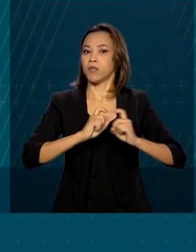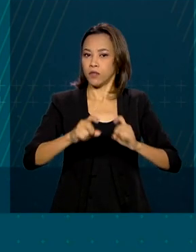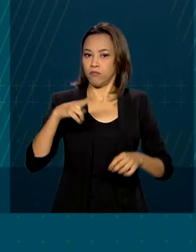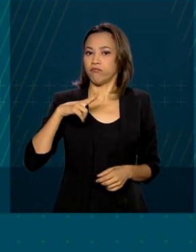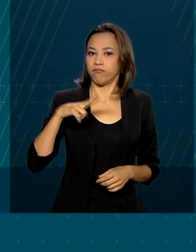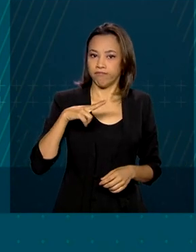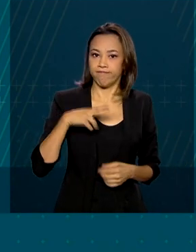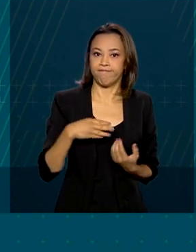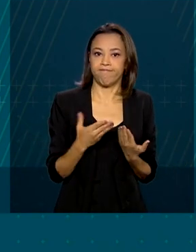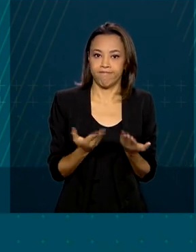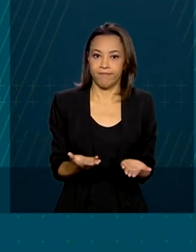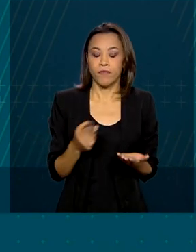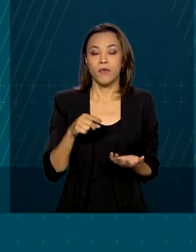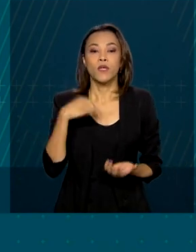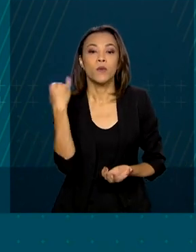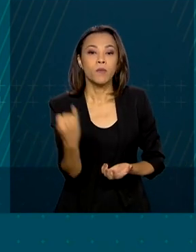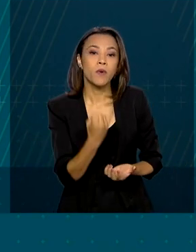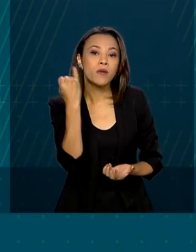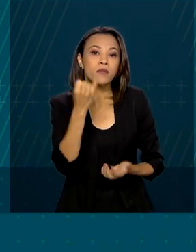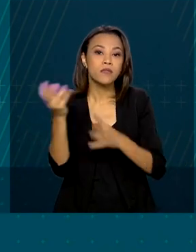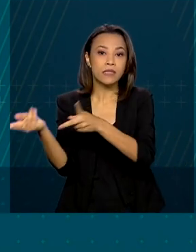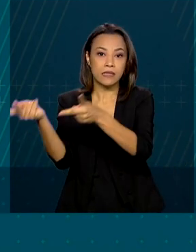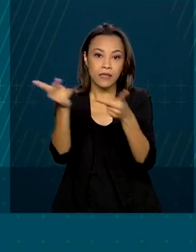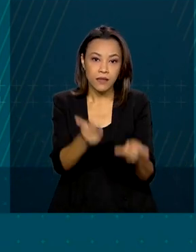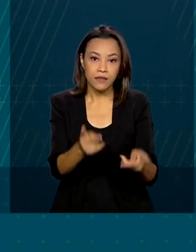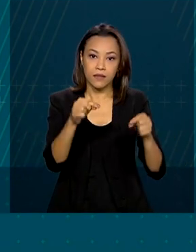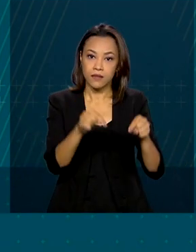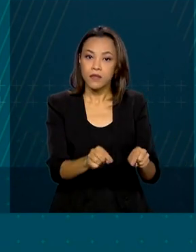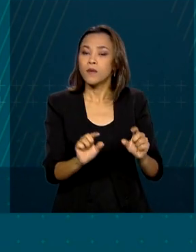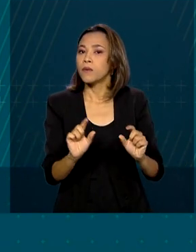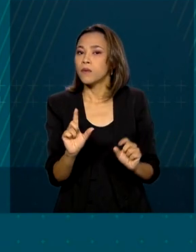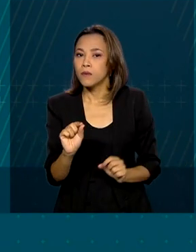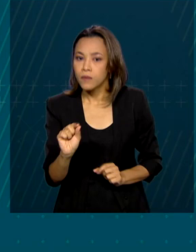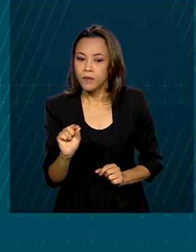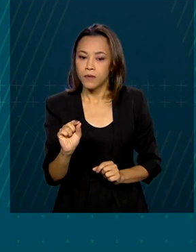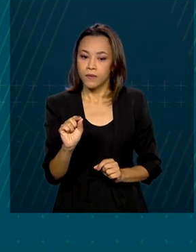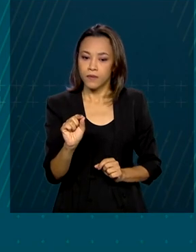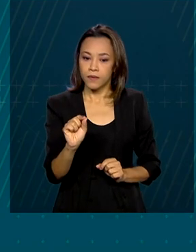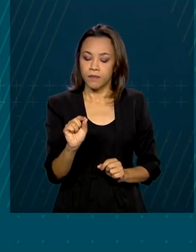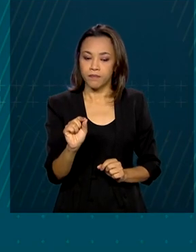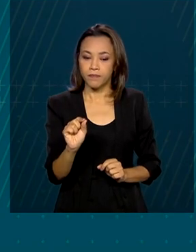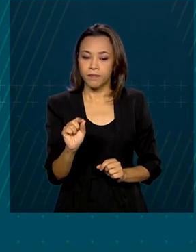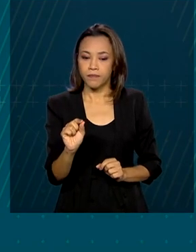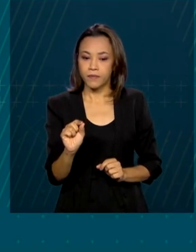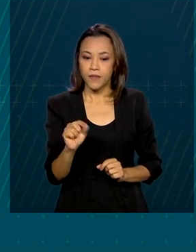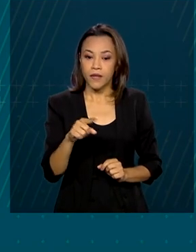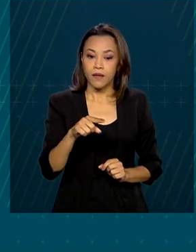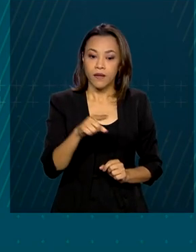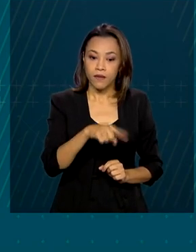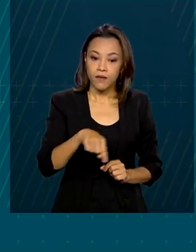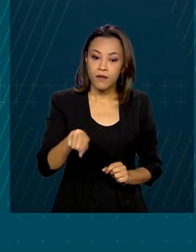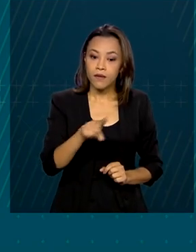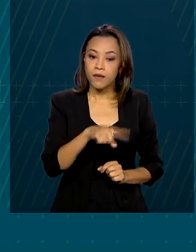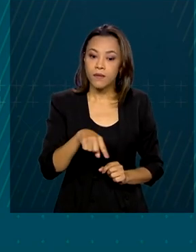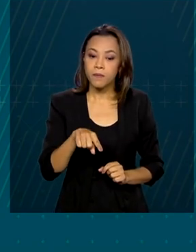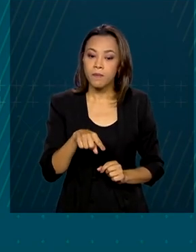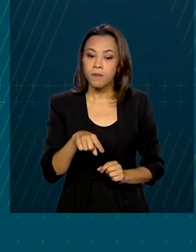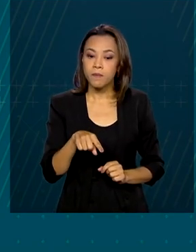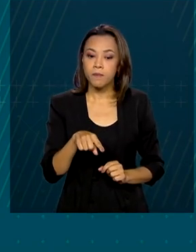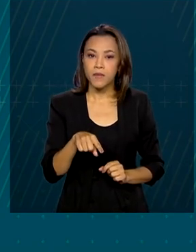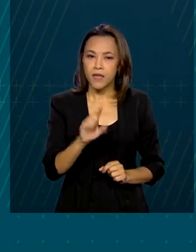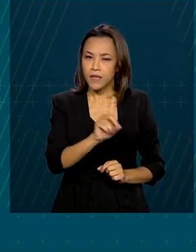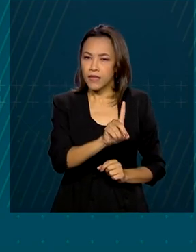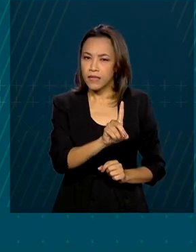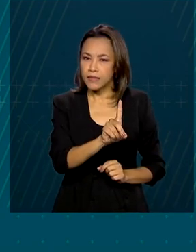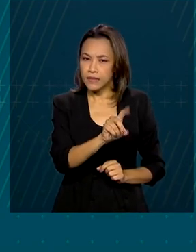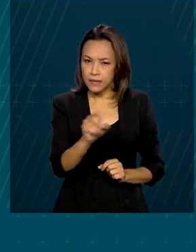e o que é importante de trazer é o fato de que o ineditismo dele é que ele, em 100